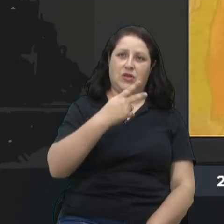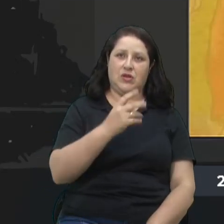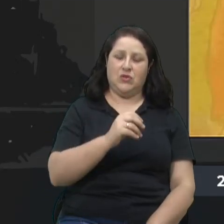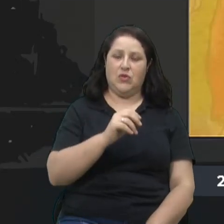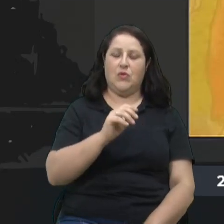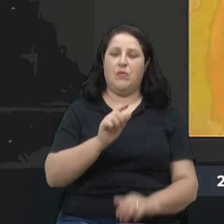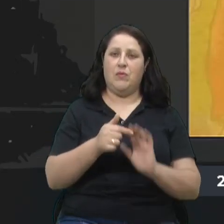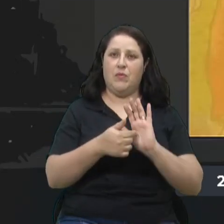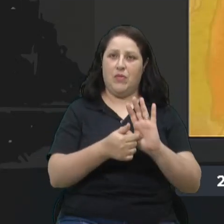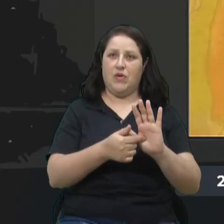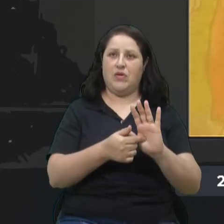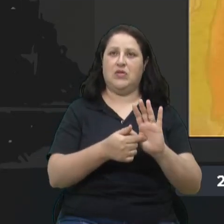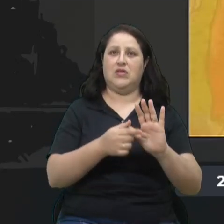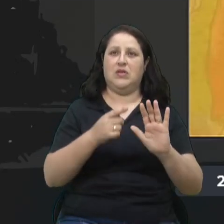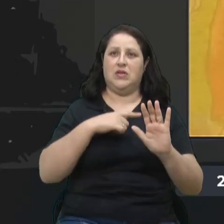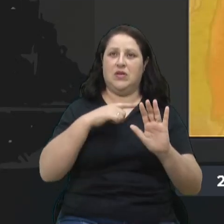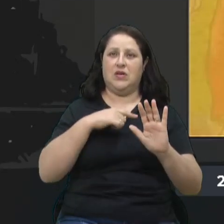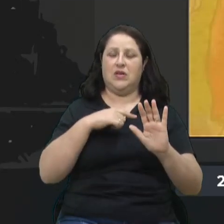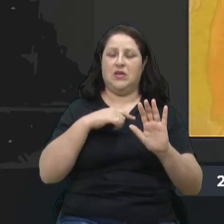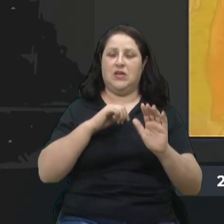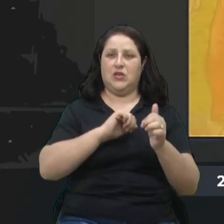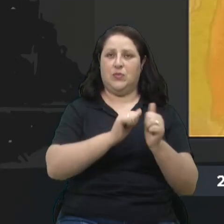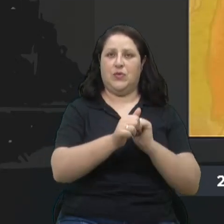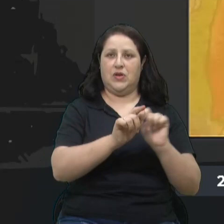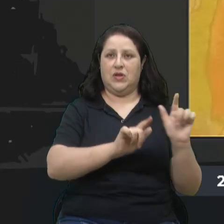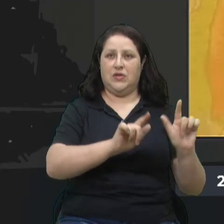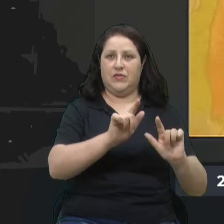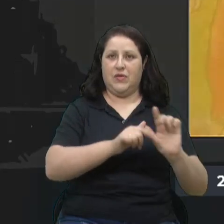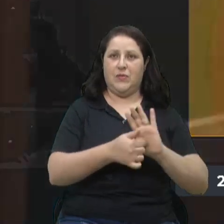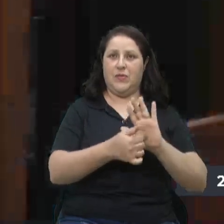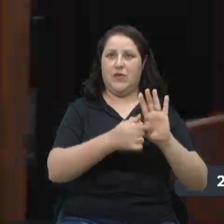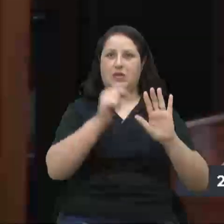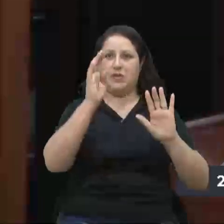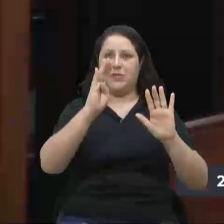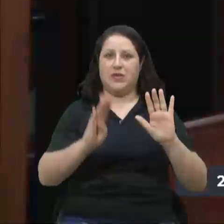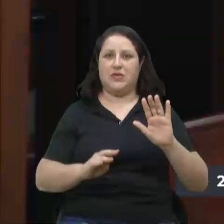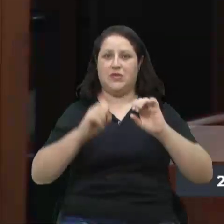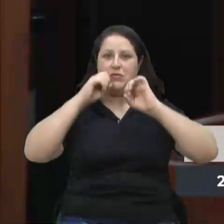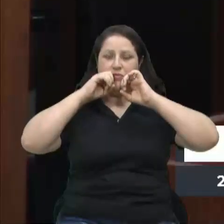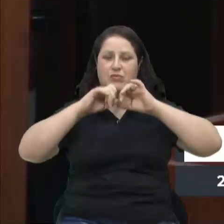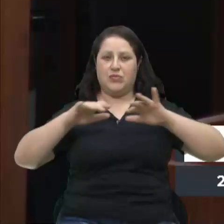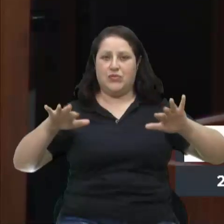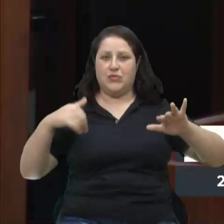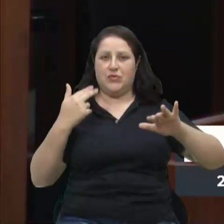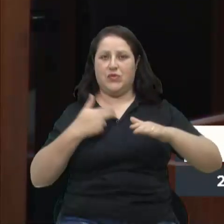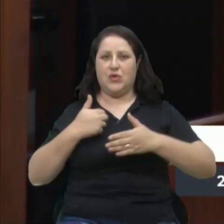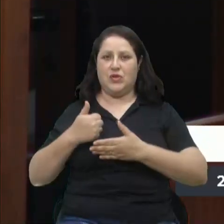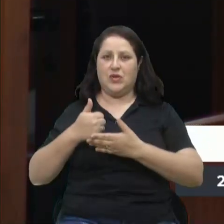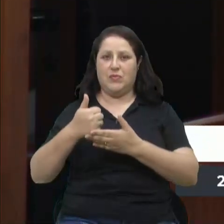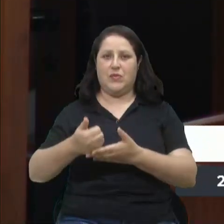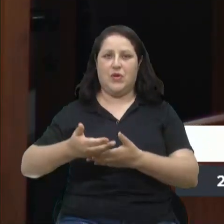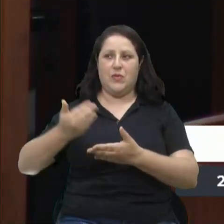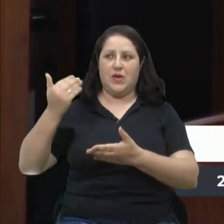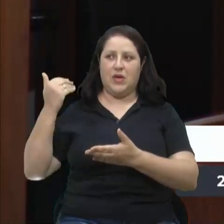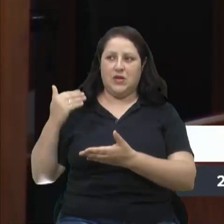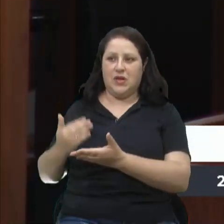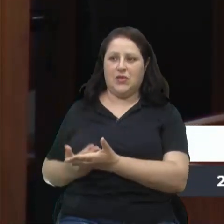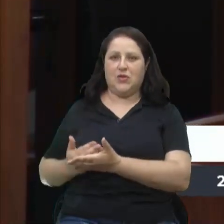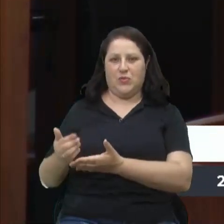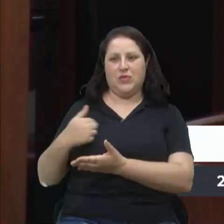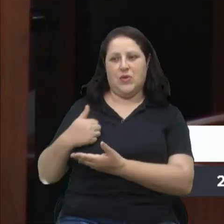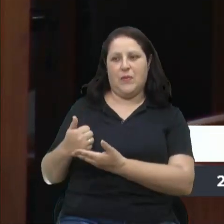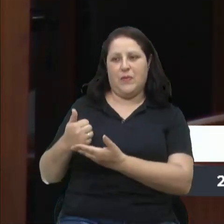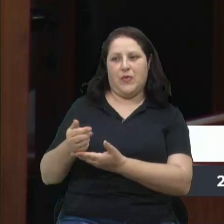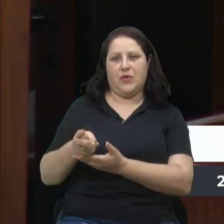mostrando a relevância desse projeto que a gente tem apoiado desde o seu início. Lá atrás, e eu tenho certeza que tem tudo